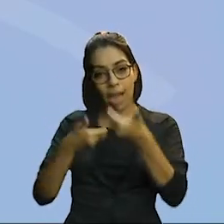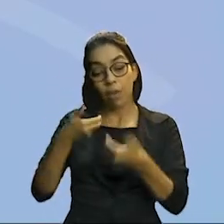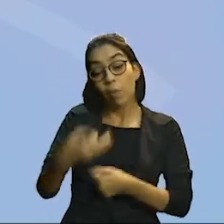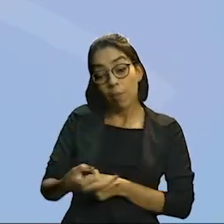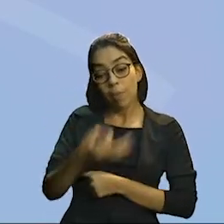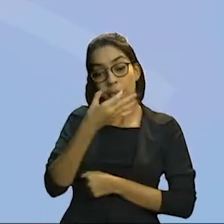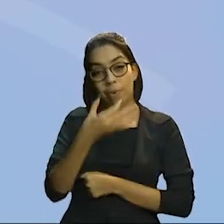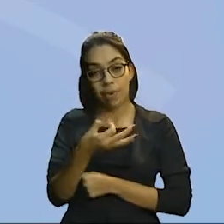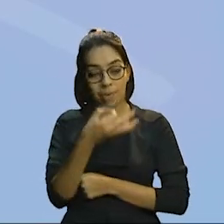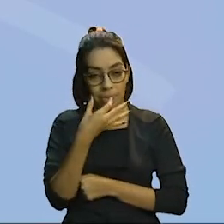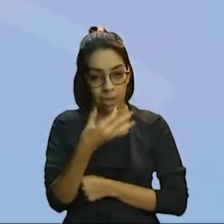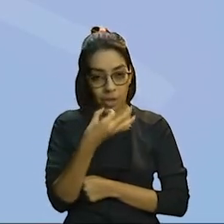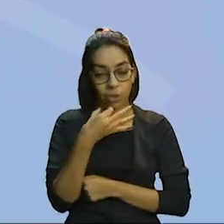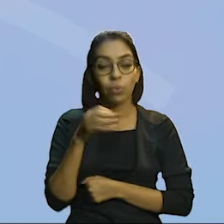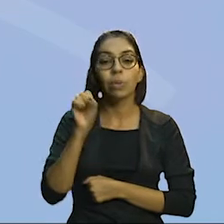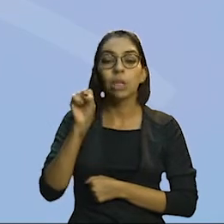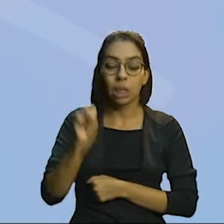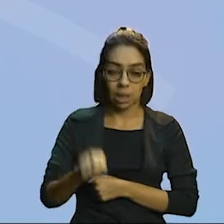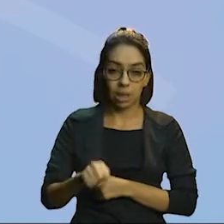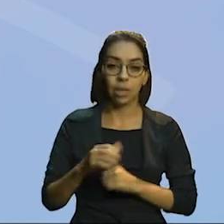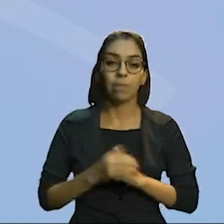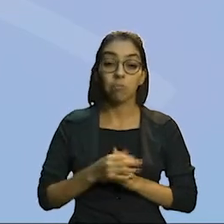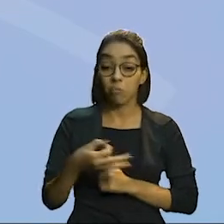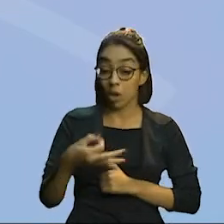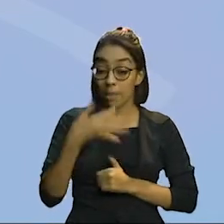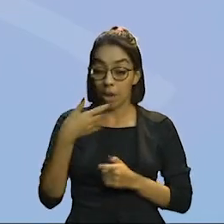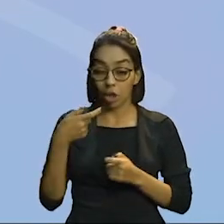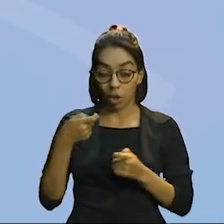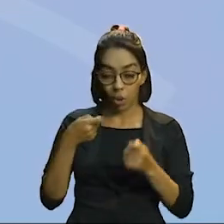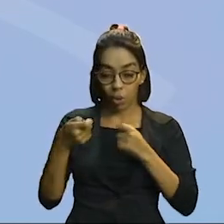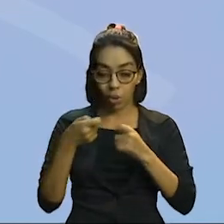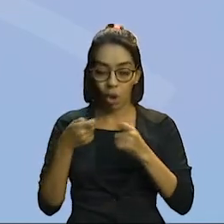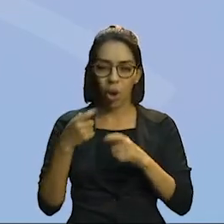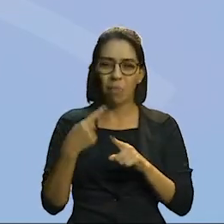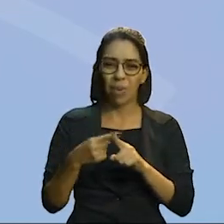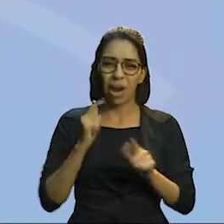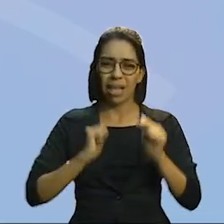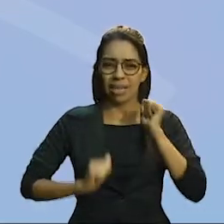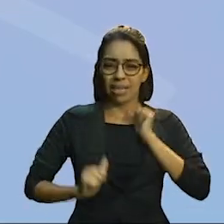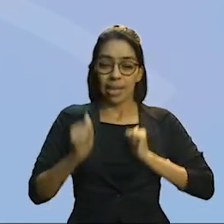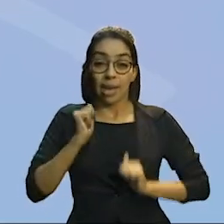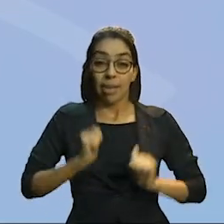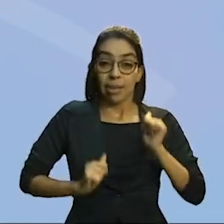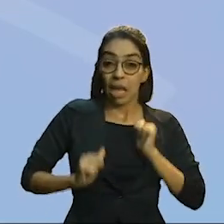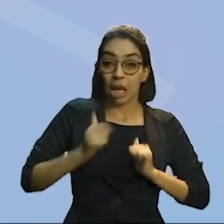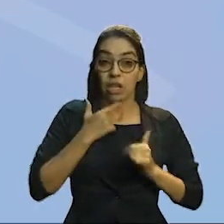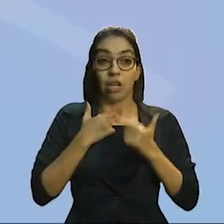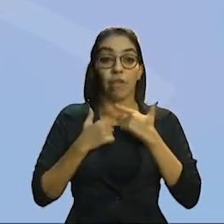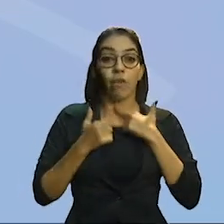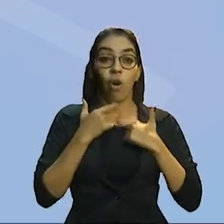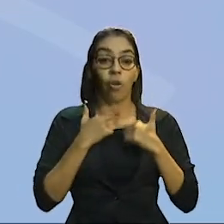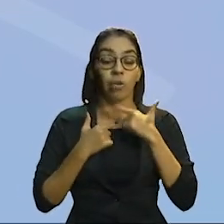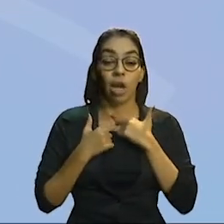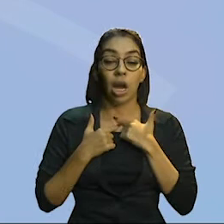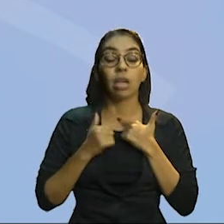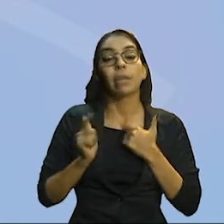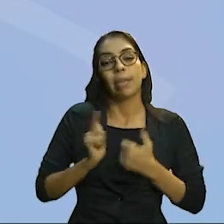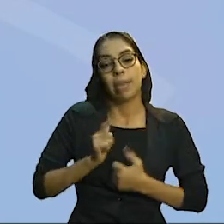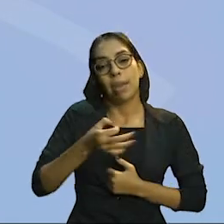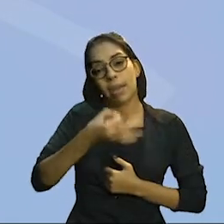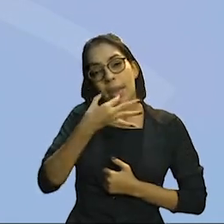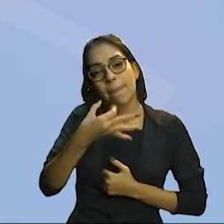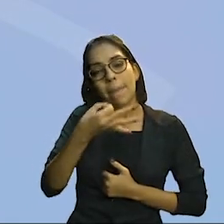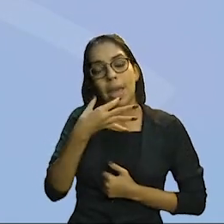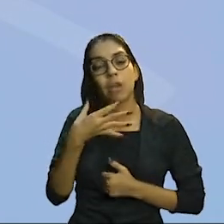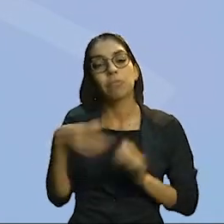medicamentosa, são medicamentos que controlam a ansiedade, a compulsividade, ansiolíticos em sua